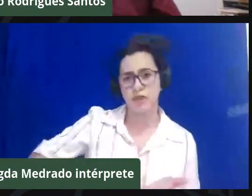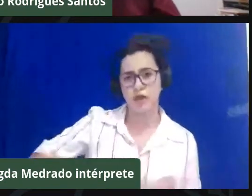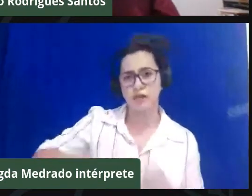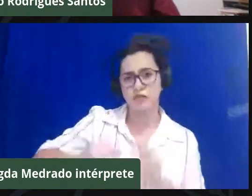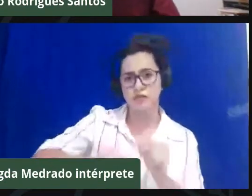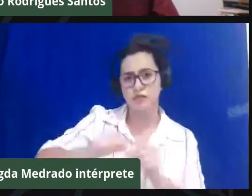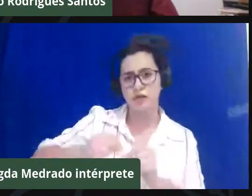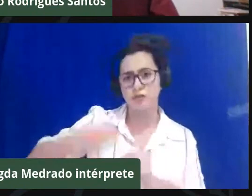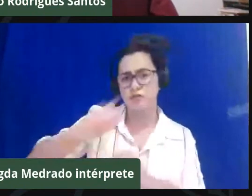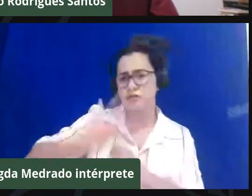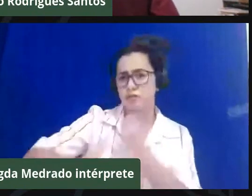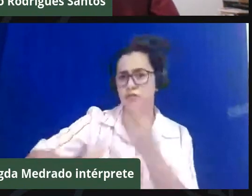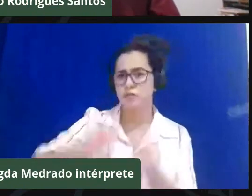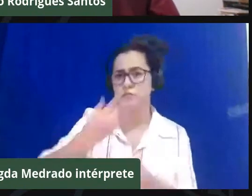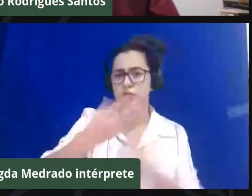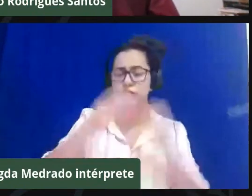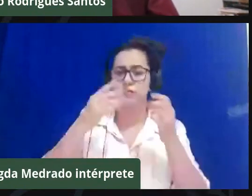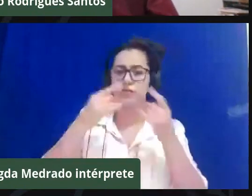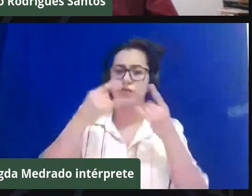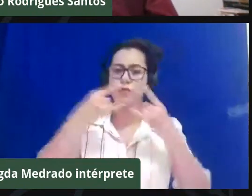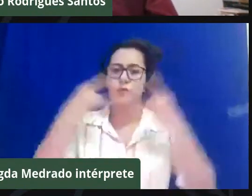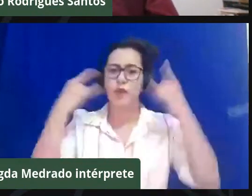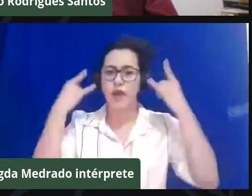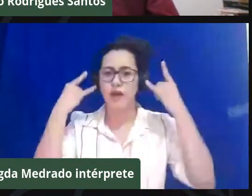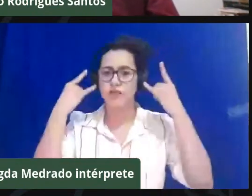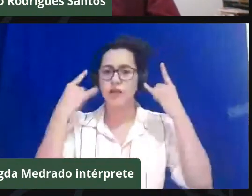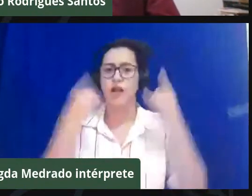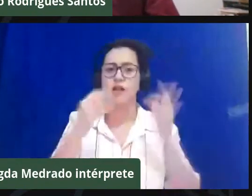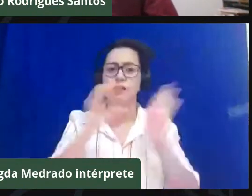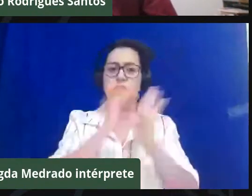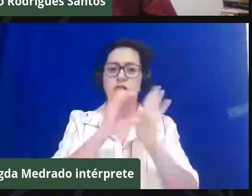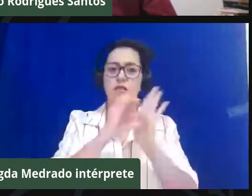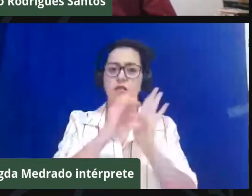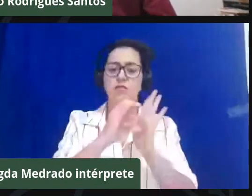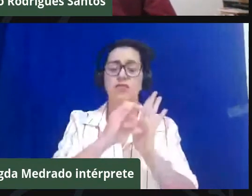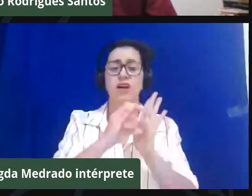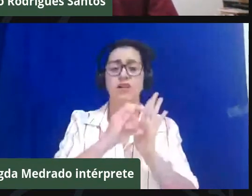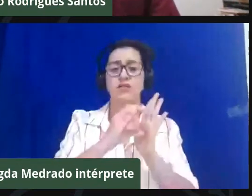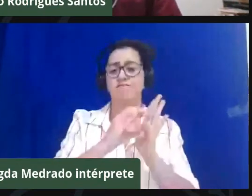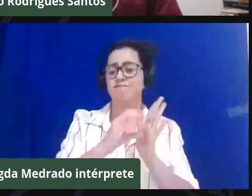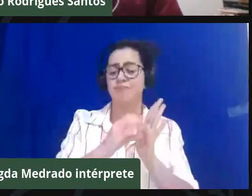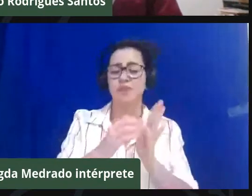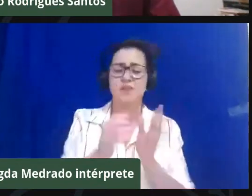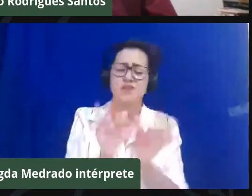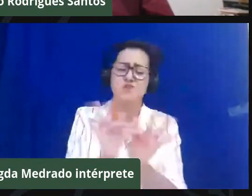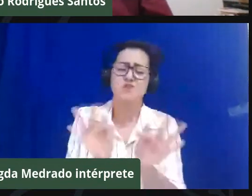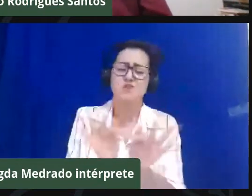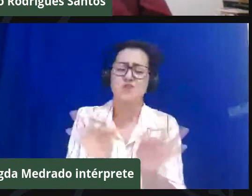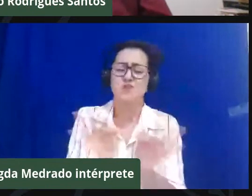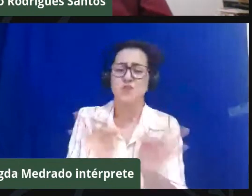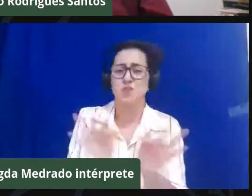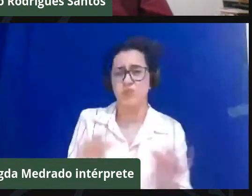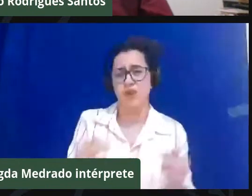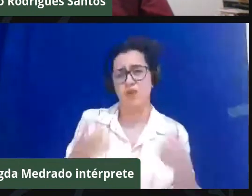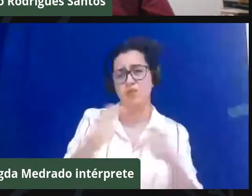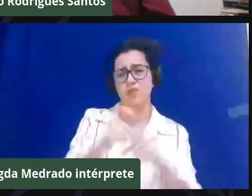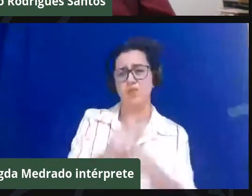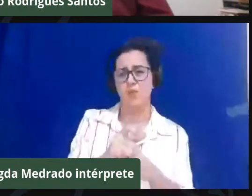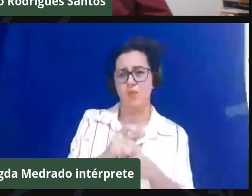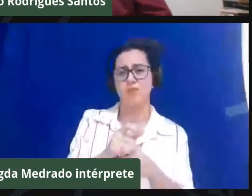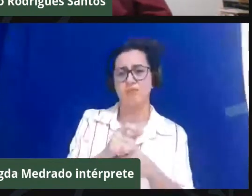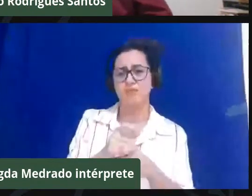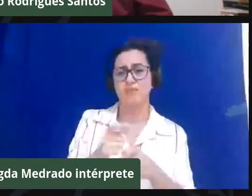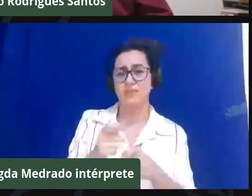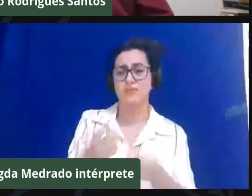comunidades quilombolas do Estado. Se fosse colocar, você não teria máscara suficiente. Gente, isso é inócuo para a proteção. Como eu disse,